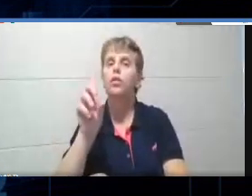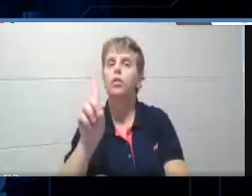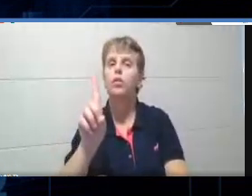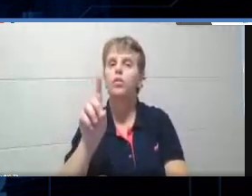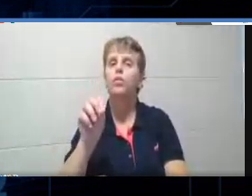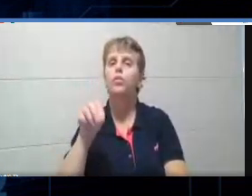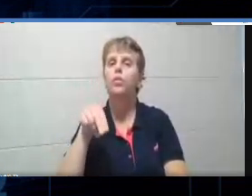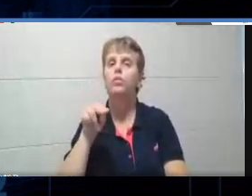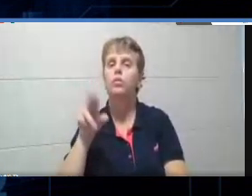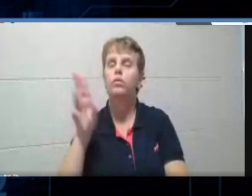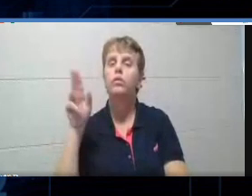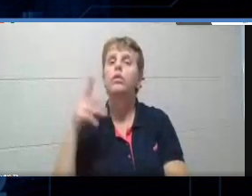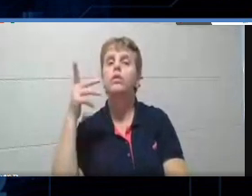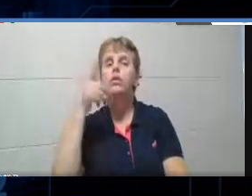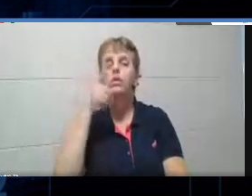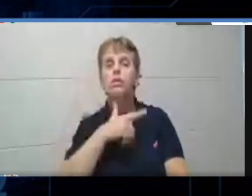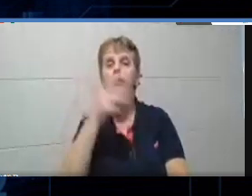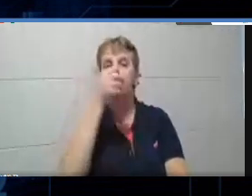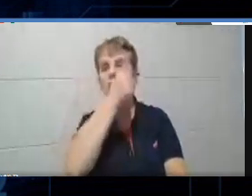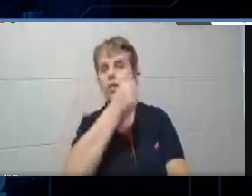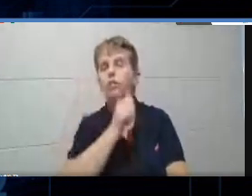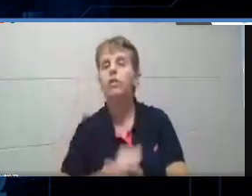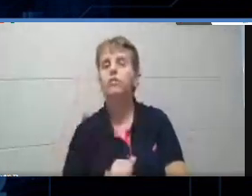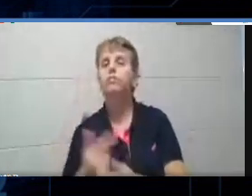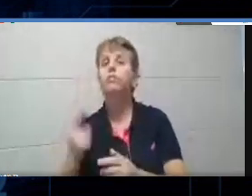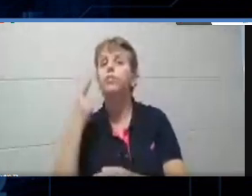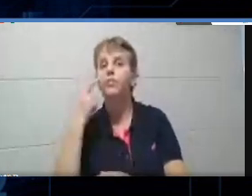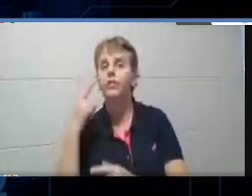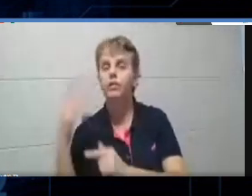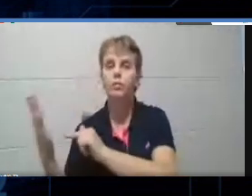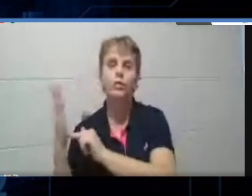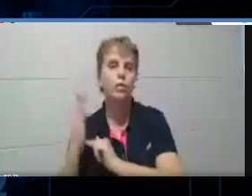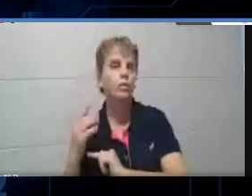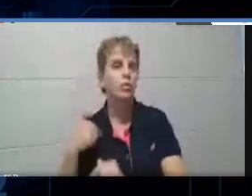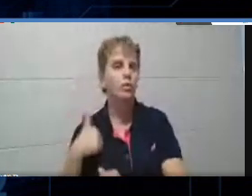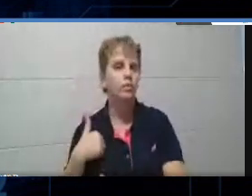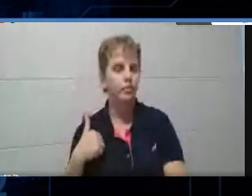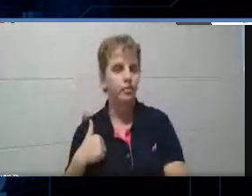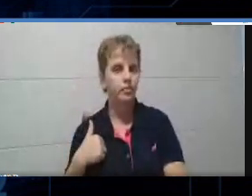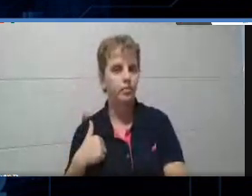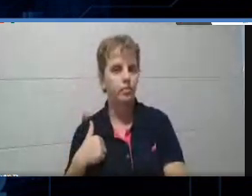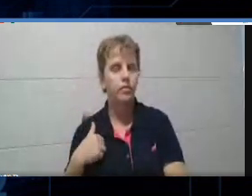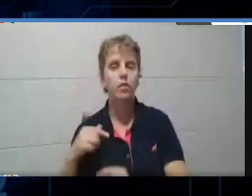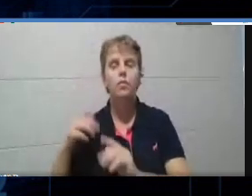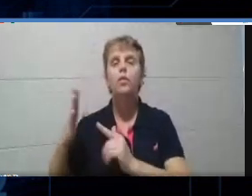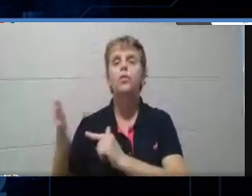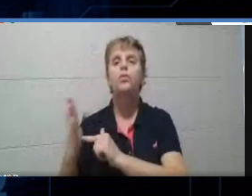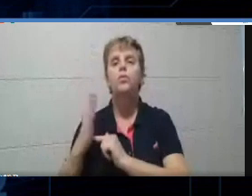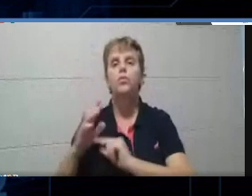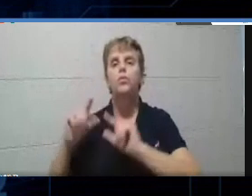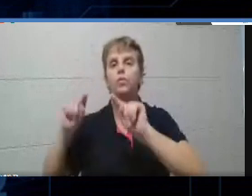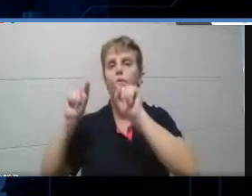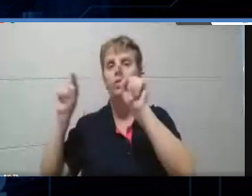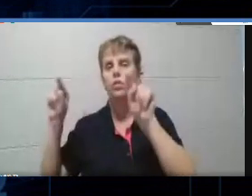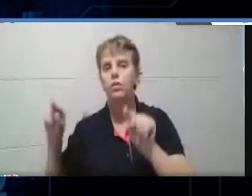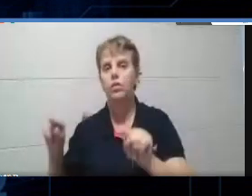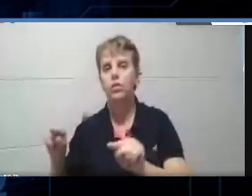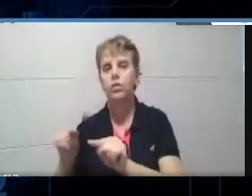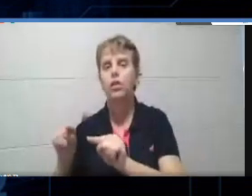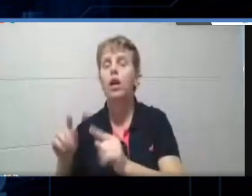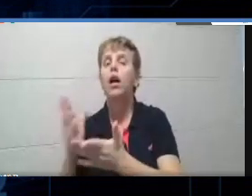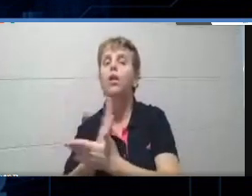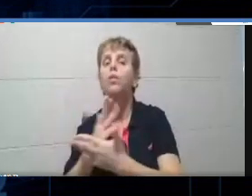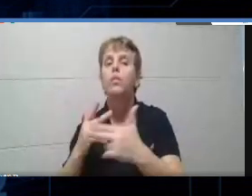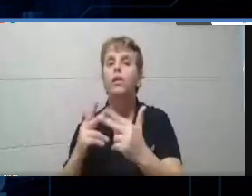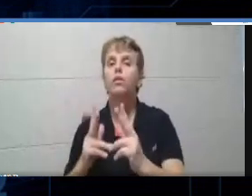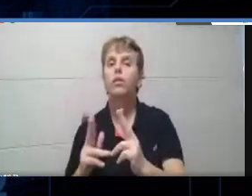quiz. Veja bem, o que apareceu aqui para mim? Apareceu uma caixa de algumas configurações que